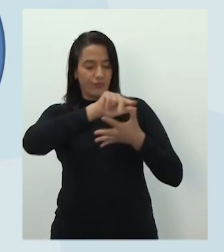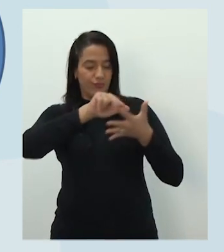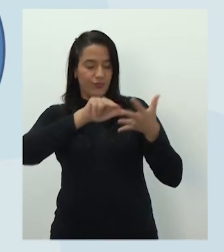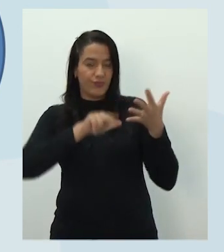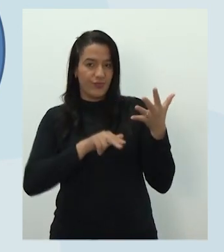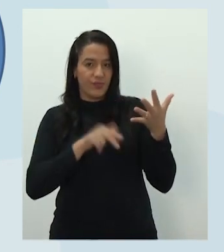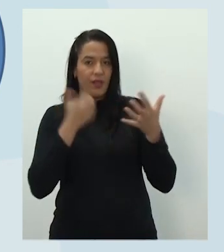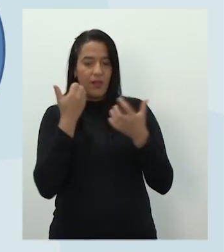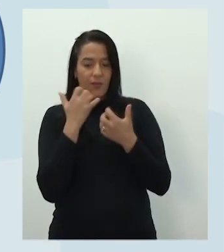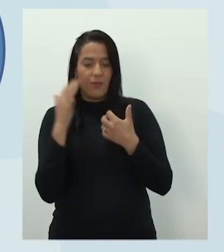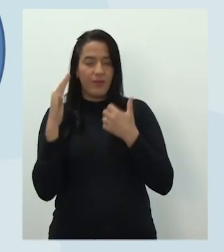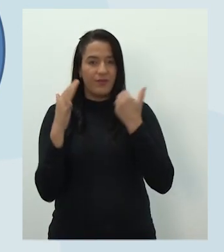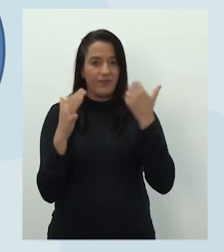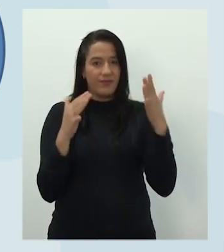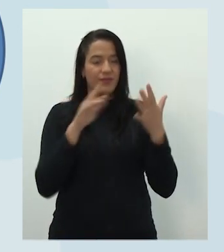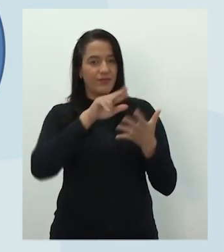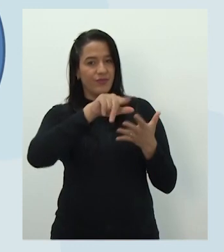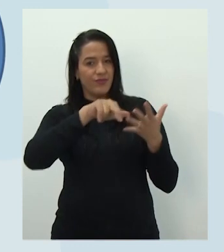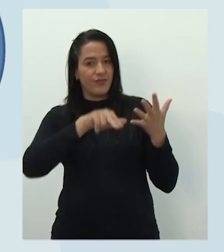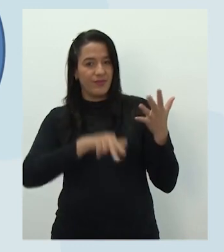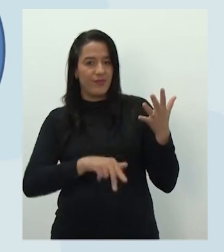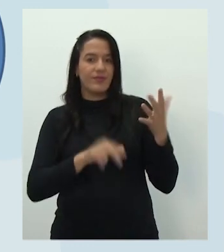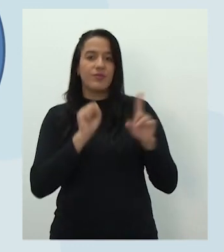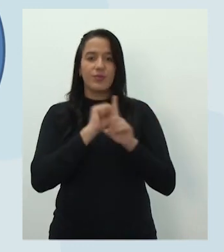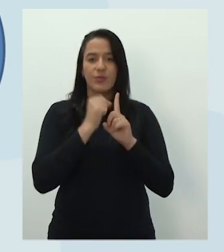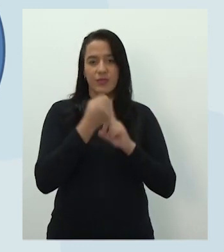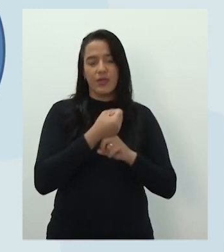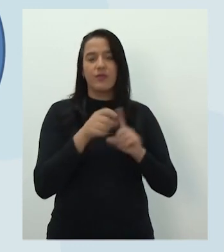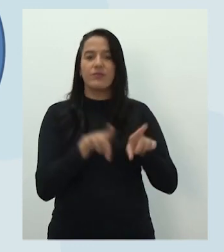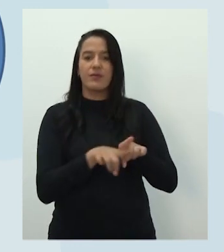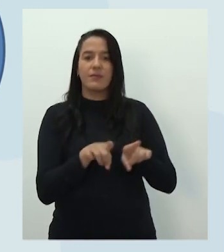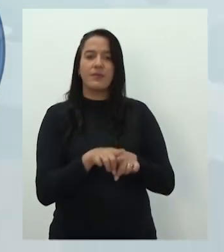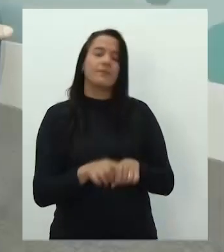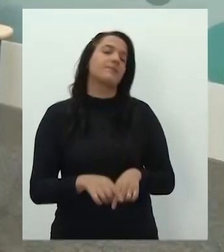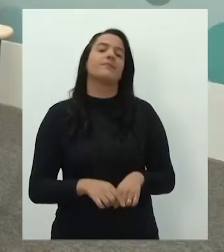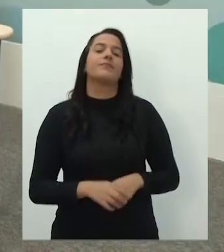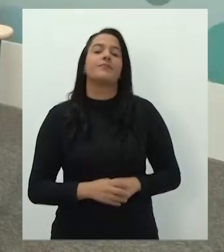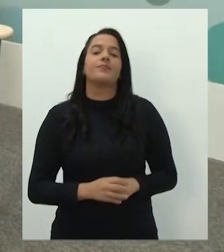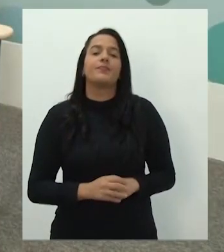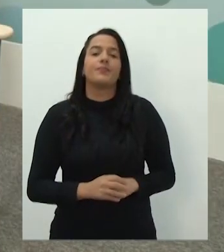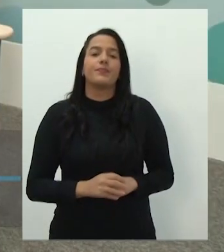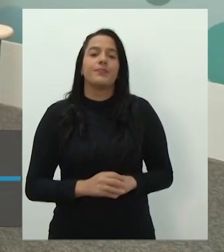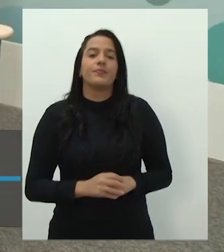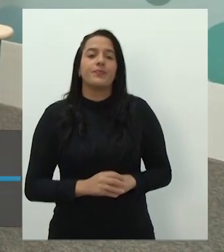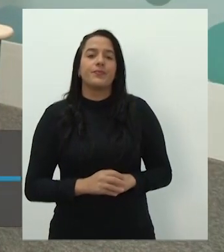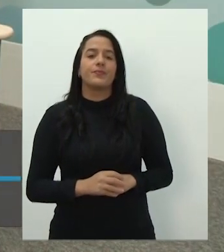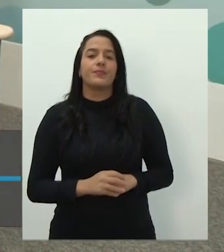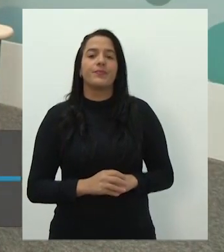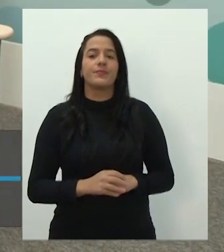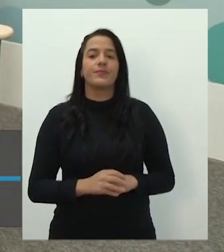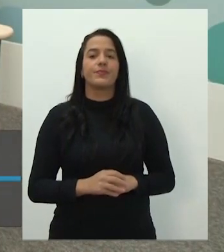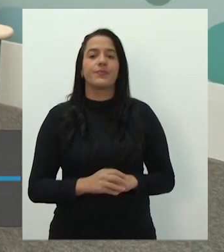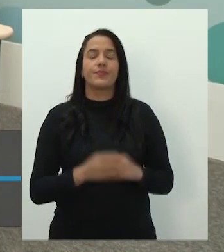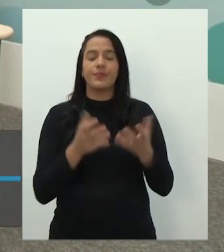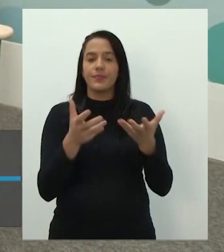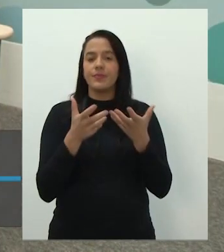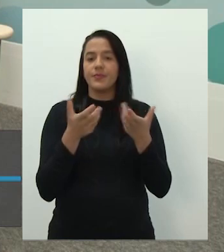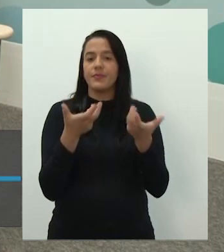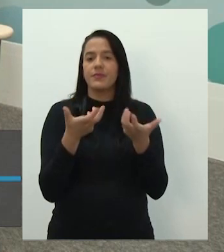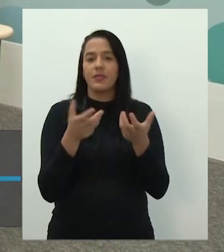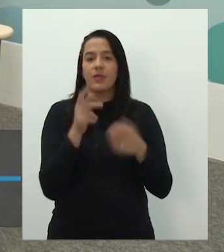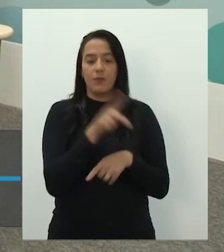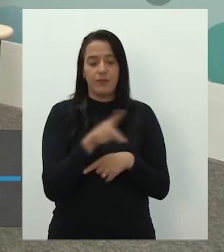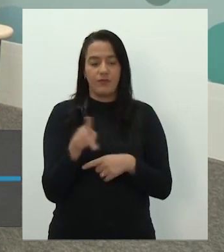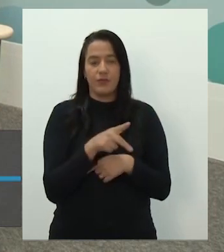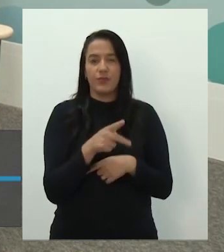Porém, a função social de cada um vai mudar. Posso usar uma metáfora aqui? Pode. Agora também vou roubar. Tem uma professora que deu